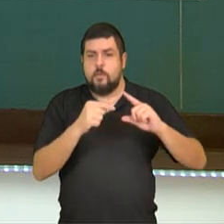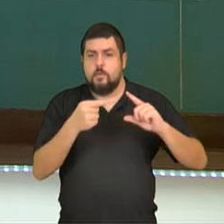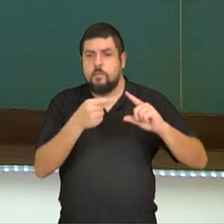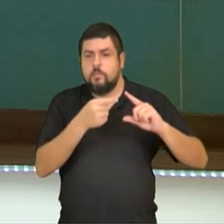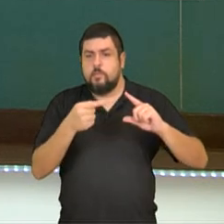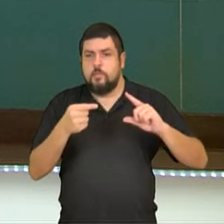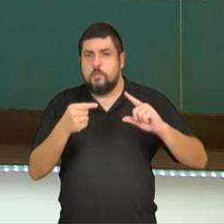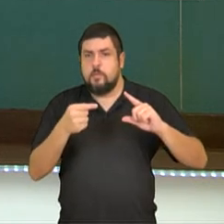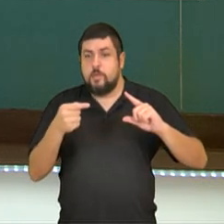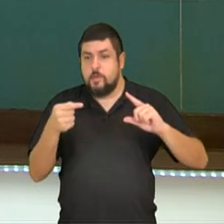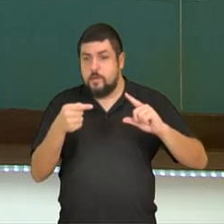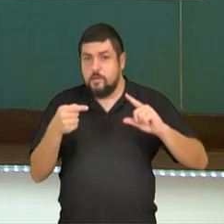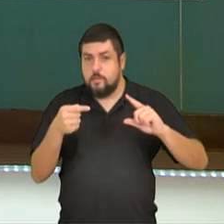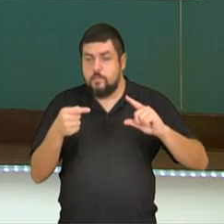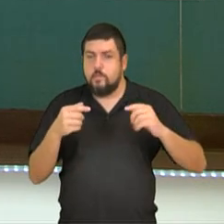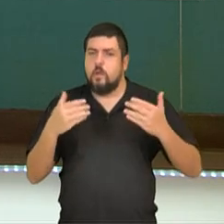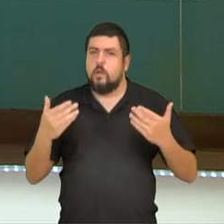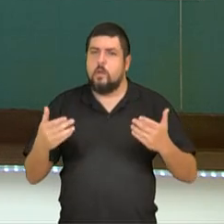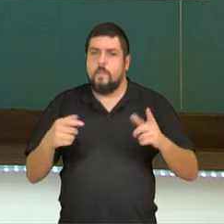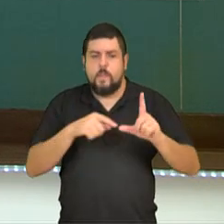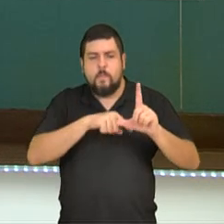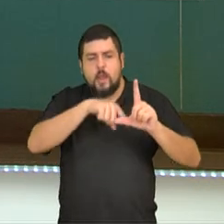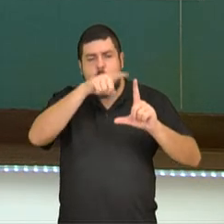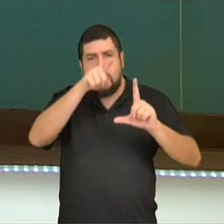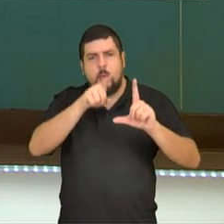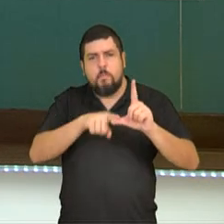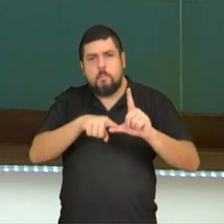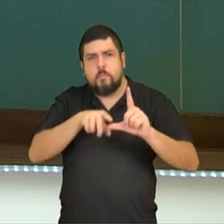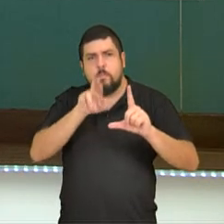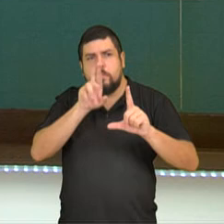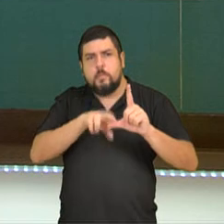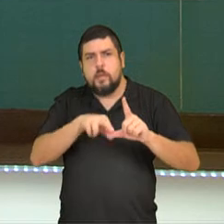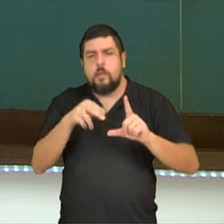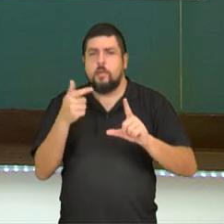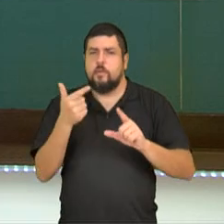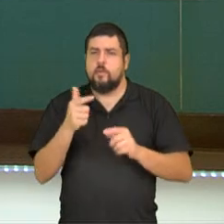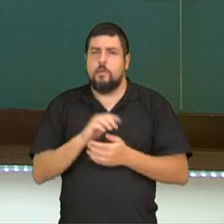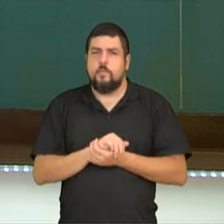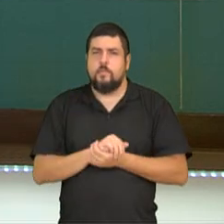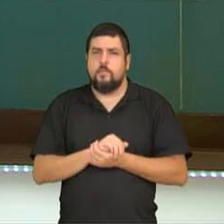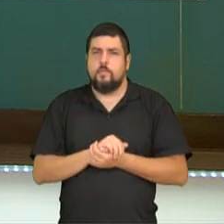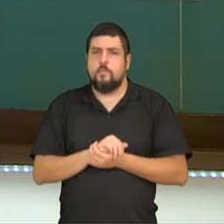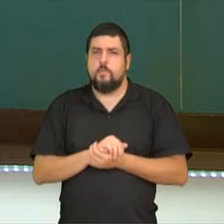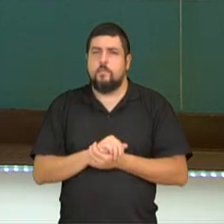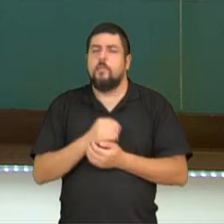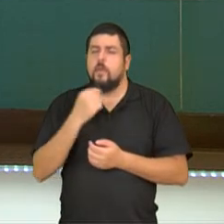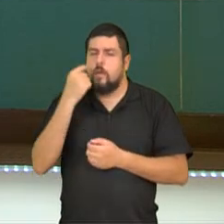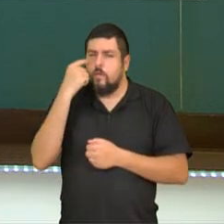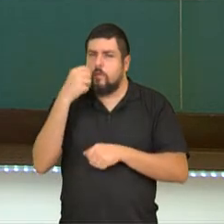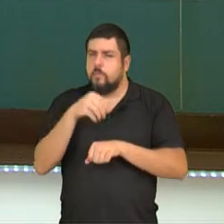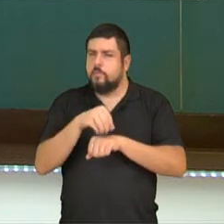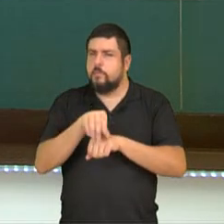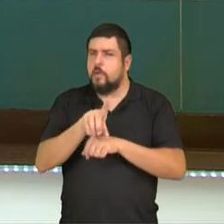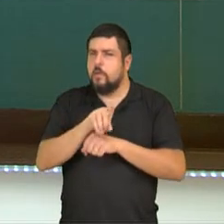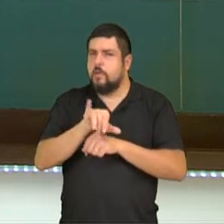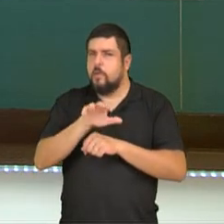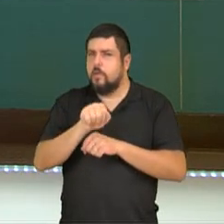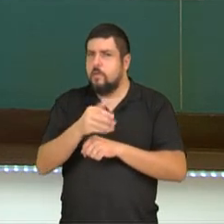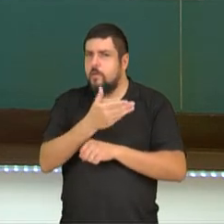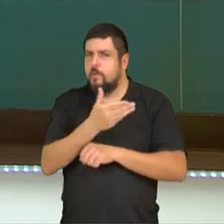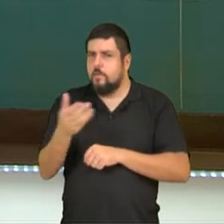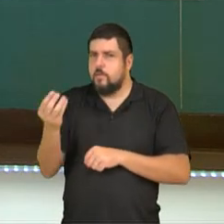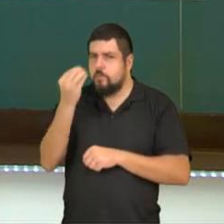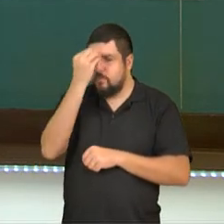não possui raízes. Então, aqui a gente não tem raízes reais, tá? E isso aqui é uma dica bem importante aí para vocês memorizarem.